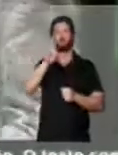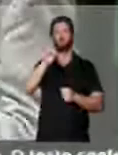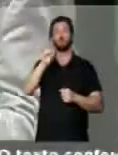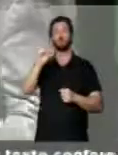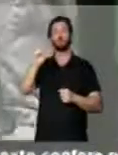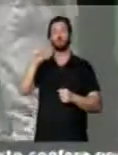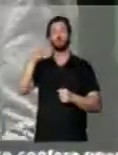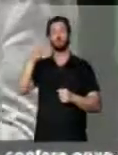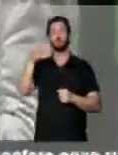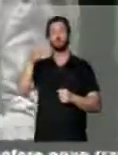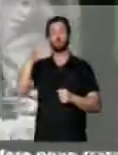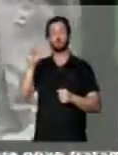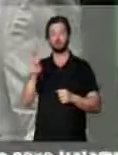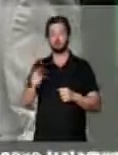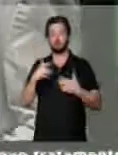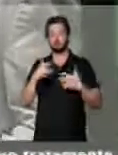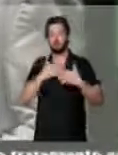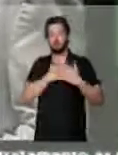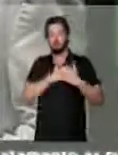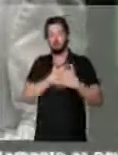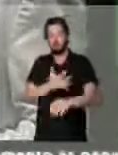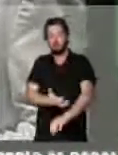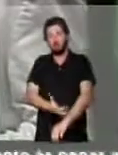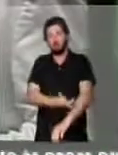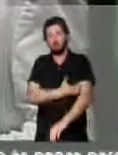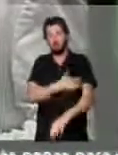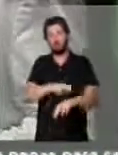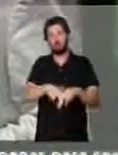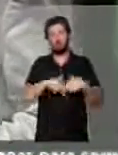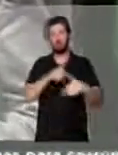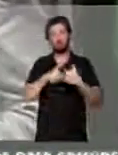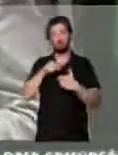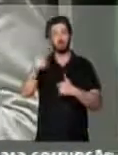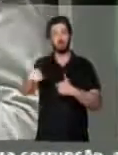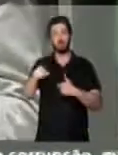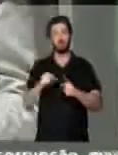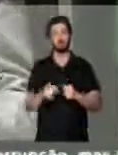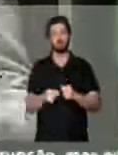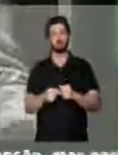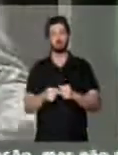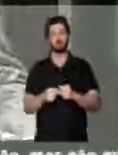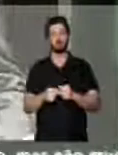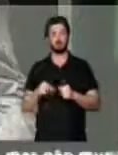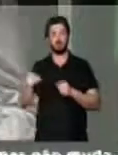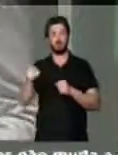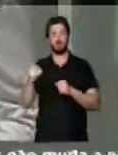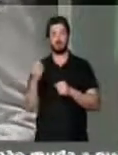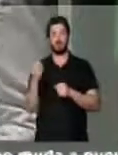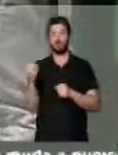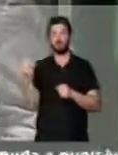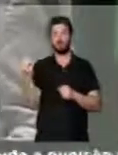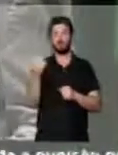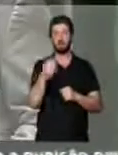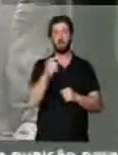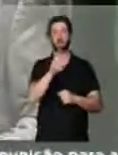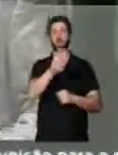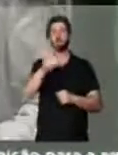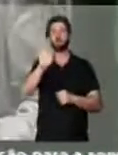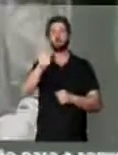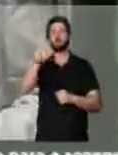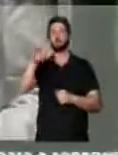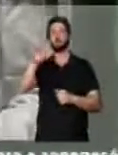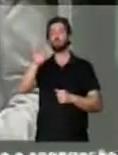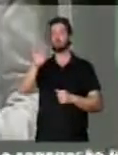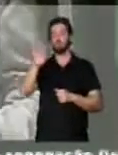que ficou encantado e comovido com o trabalho deles. Eles percorrem, uma fronteira, a caminhoneta, Júlio,